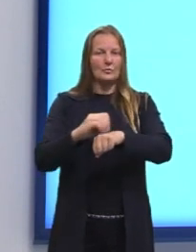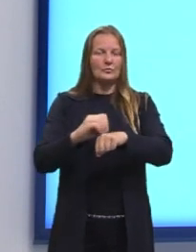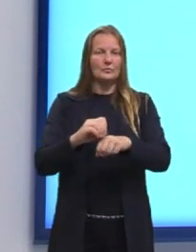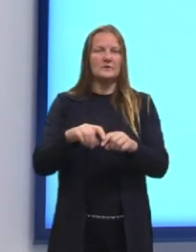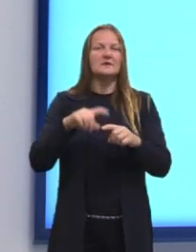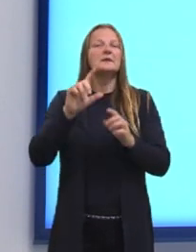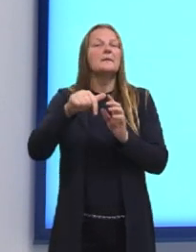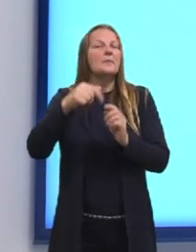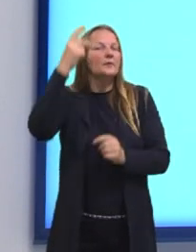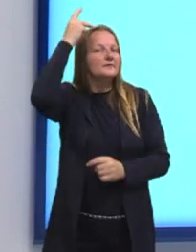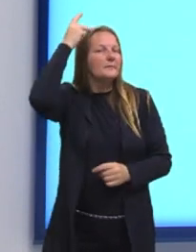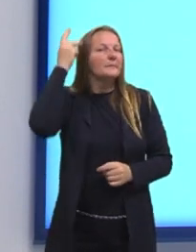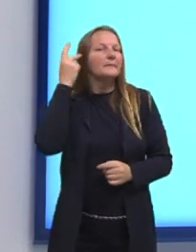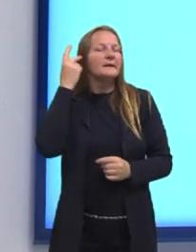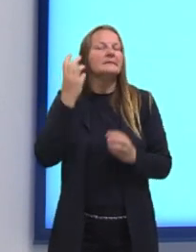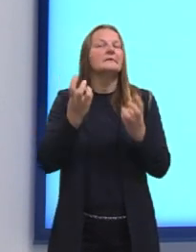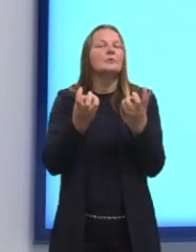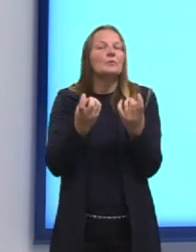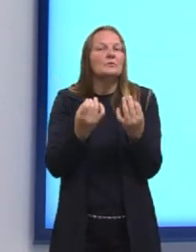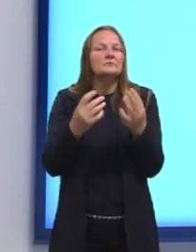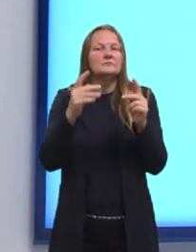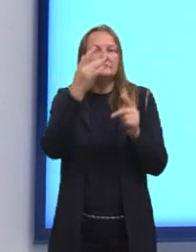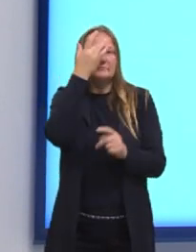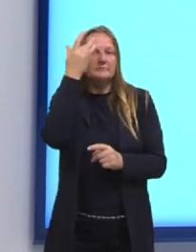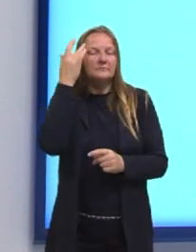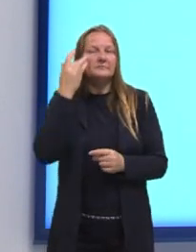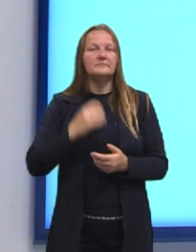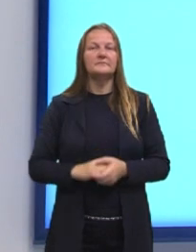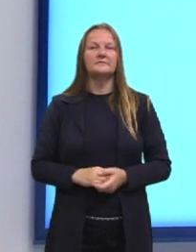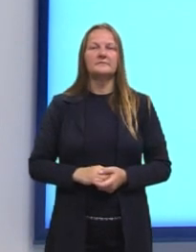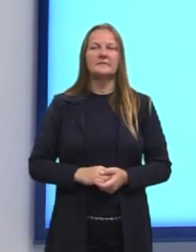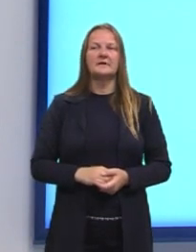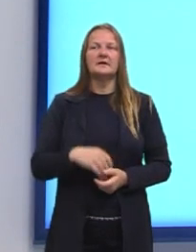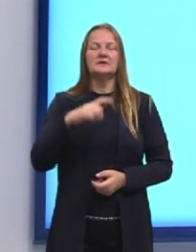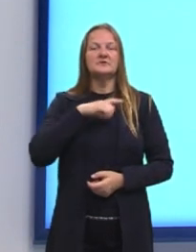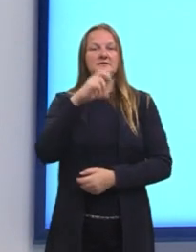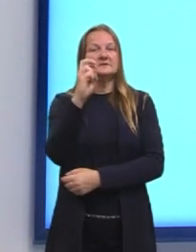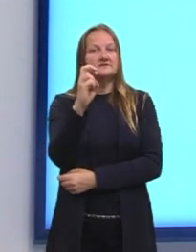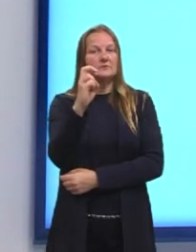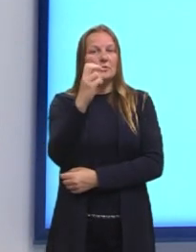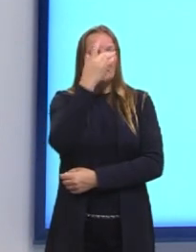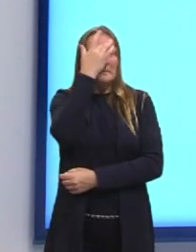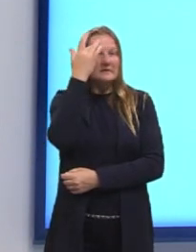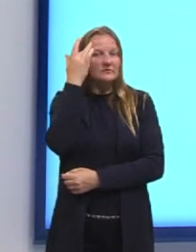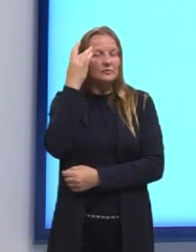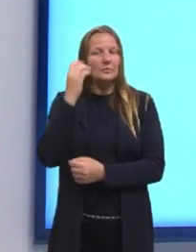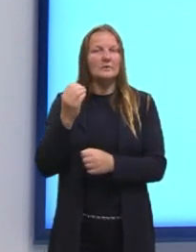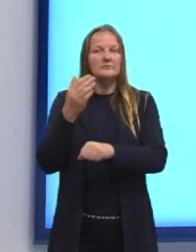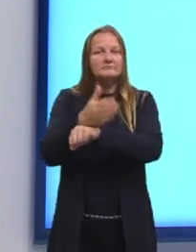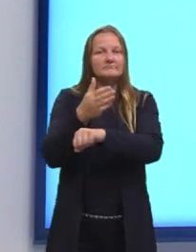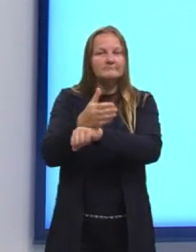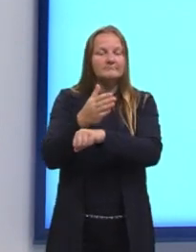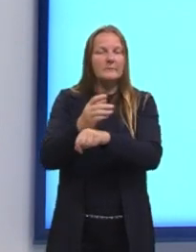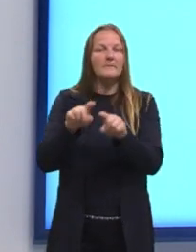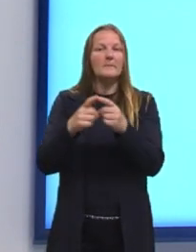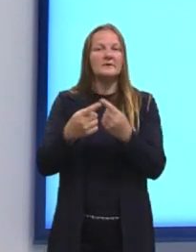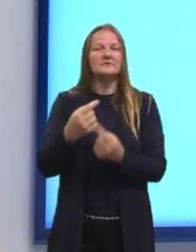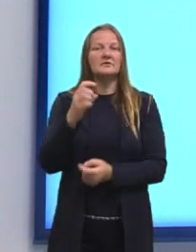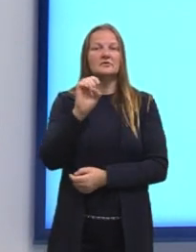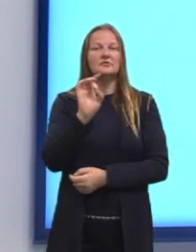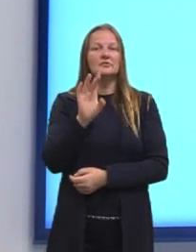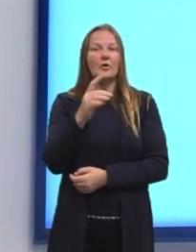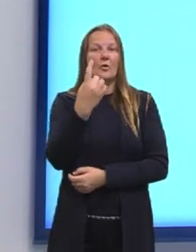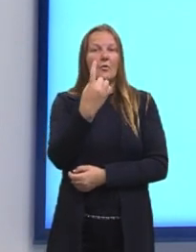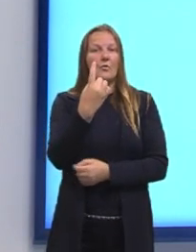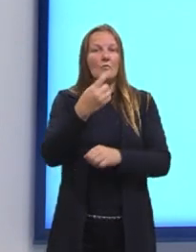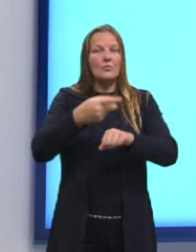vier prata? A gente precisa pensar no seguinte. Eu tinha cinco opções para ouro, mas somente um